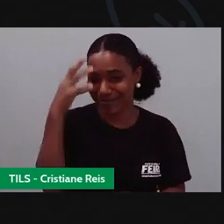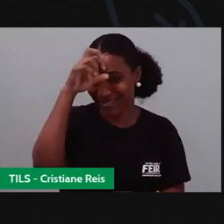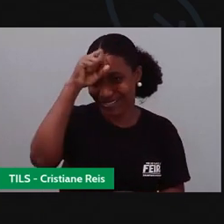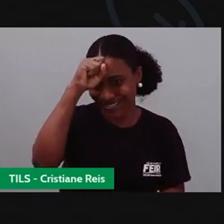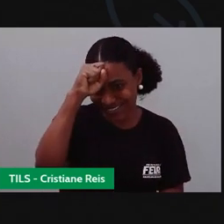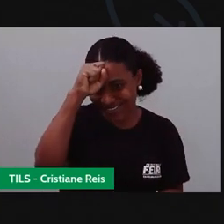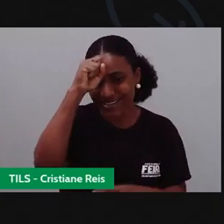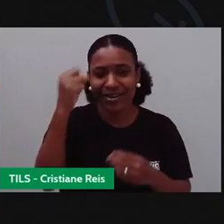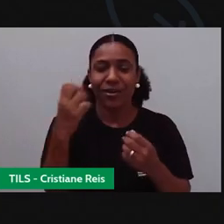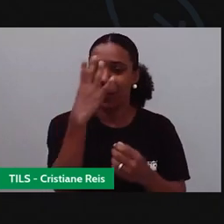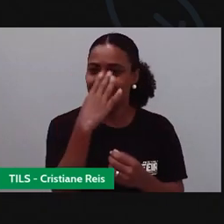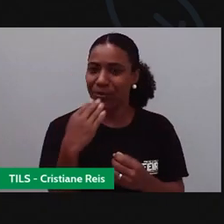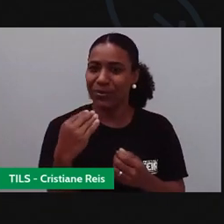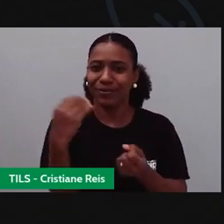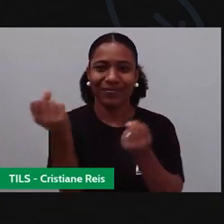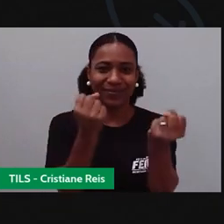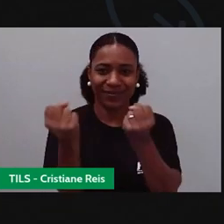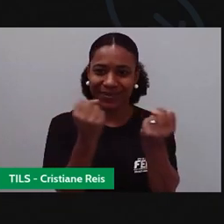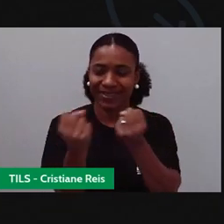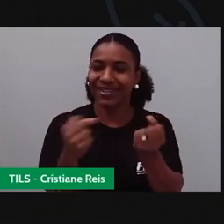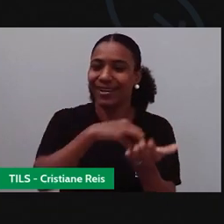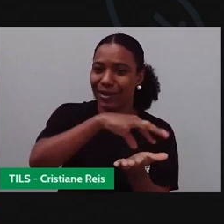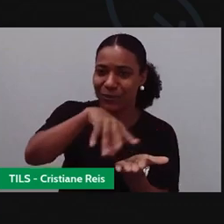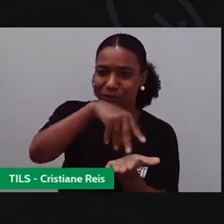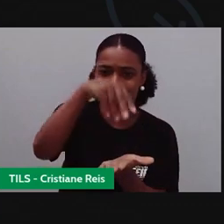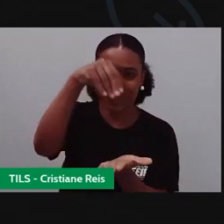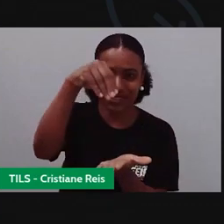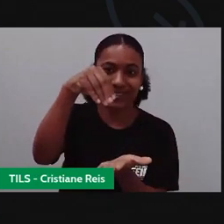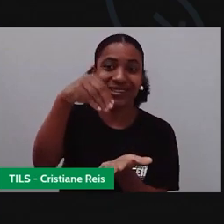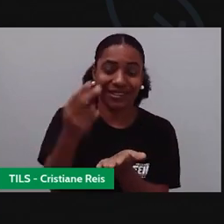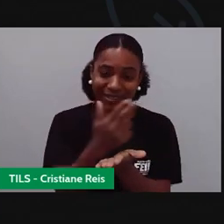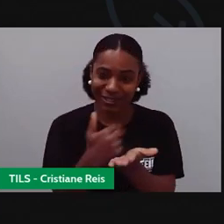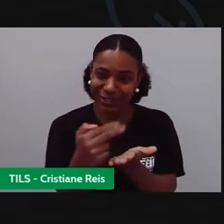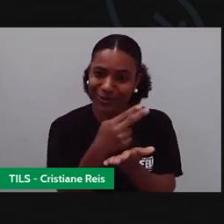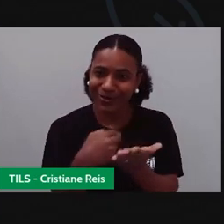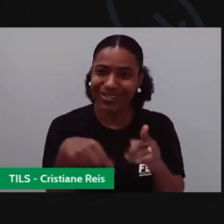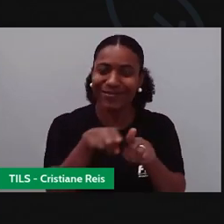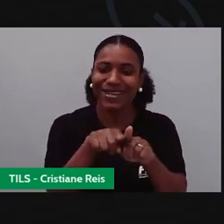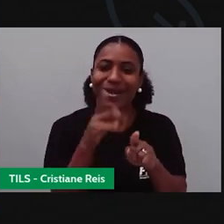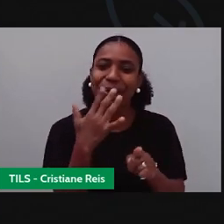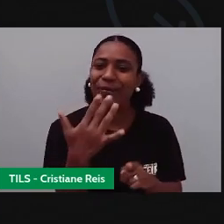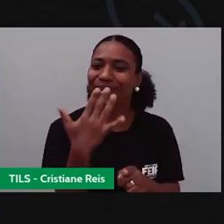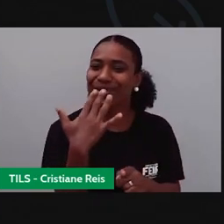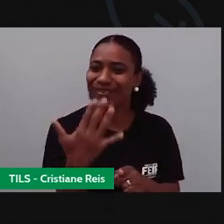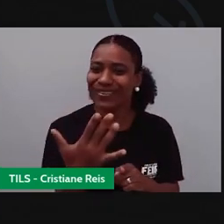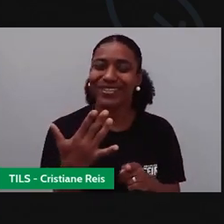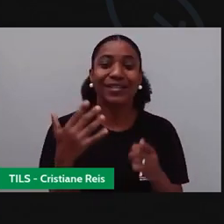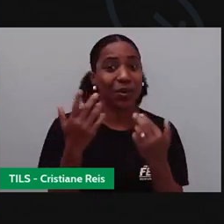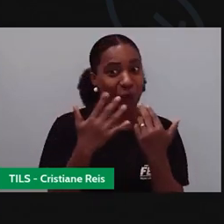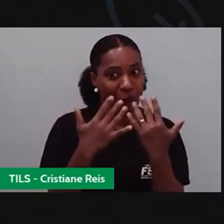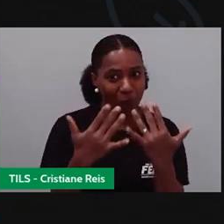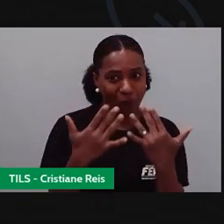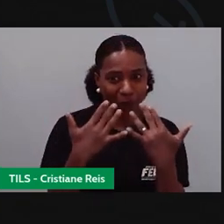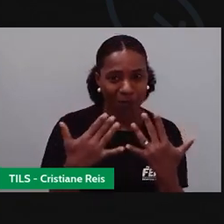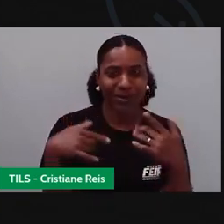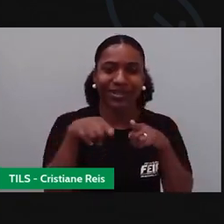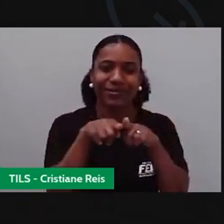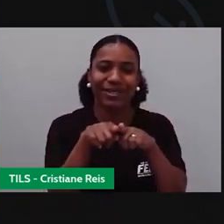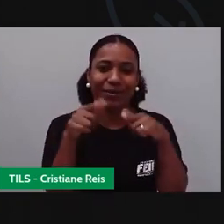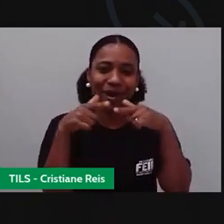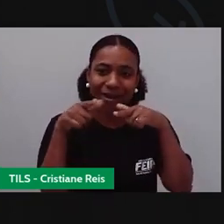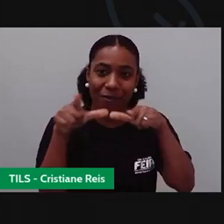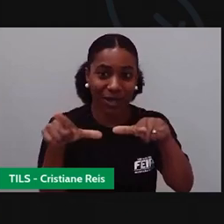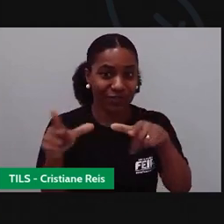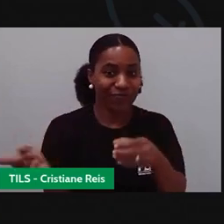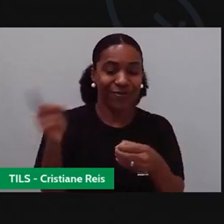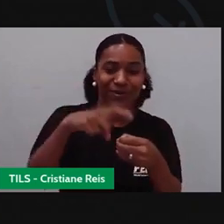arte, porque a Pró desenhou com vocês e pintou também. Falamos sobre cores e sobre linguagem, certo? A gente vai voltar aqui pra nossa